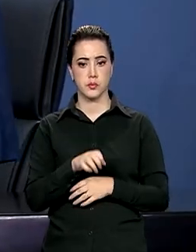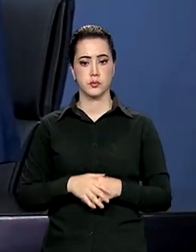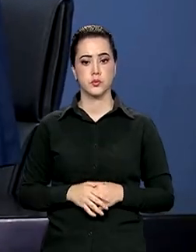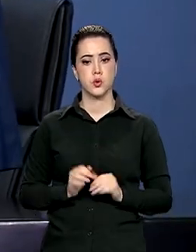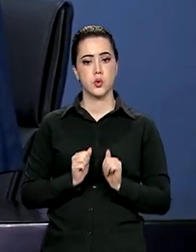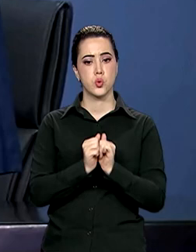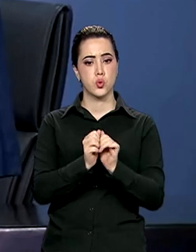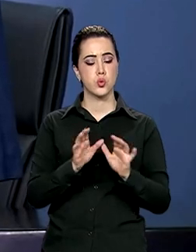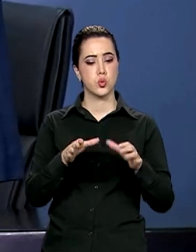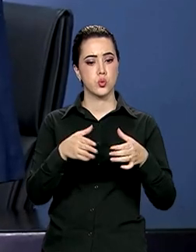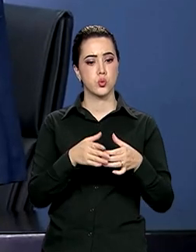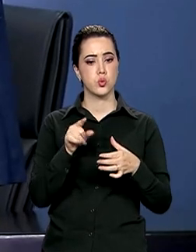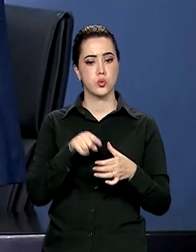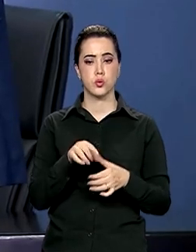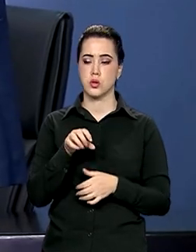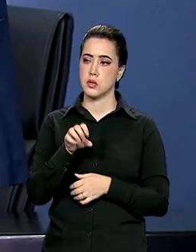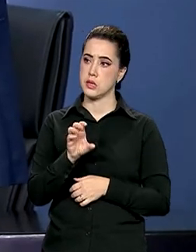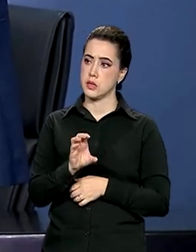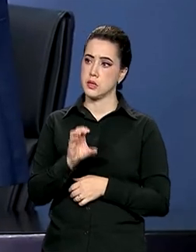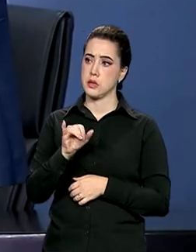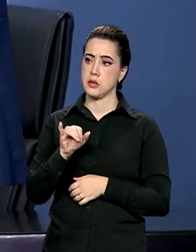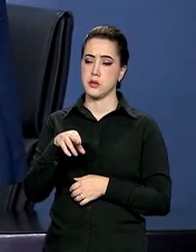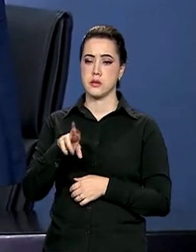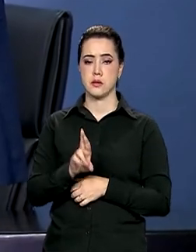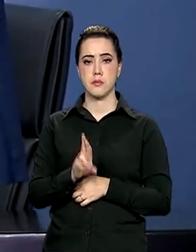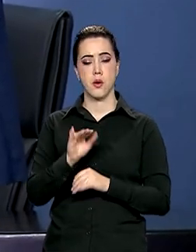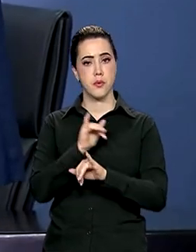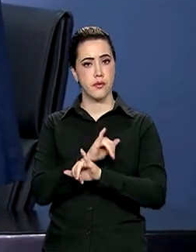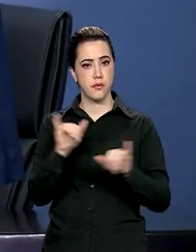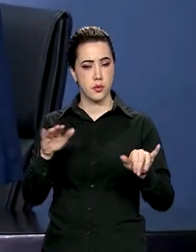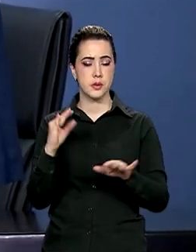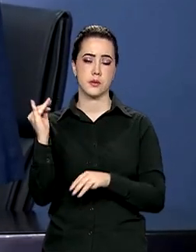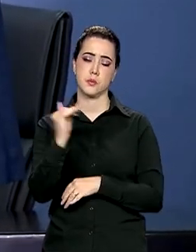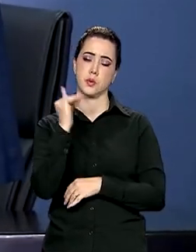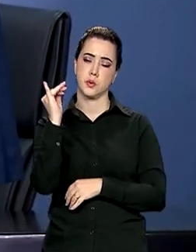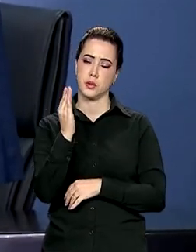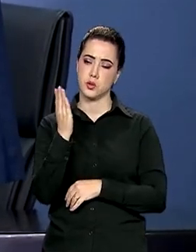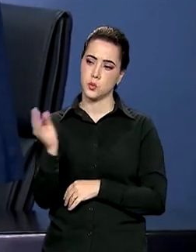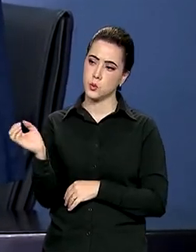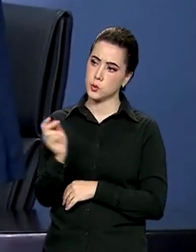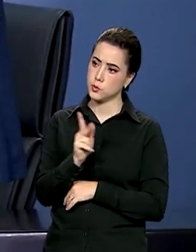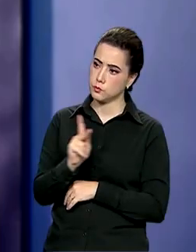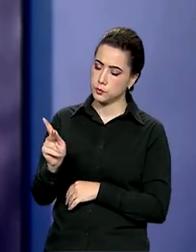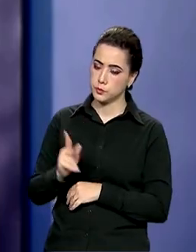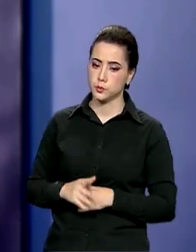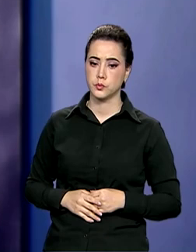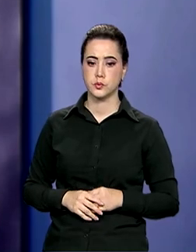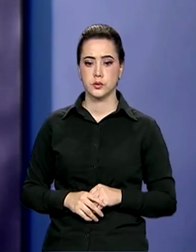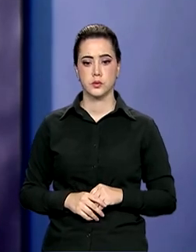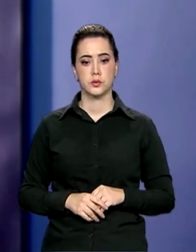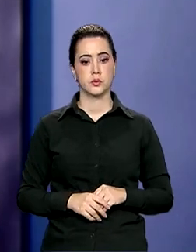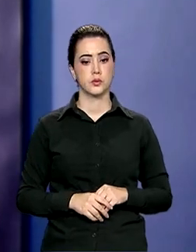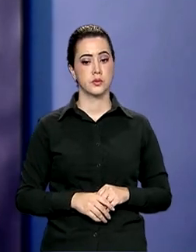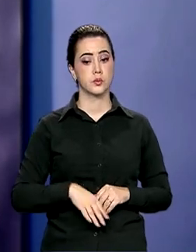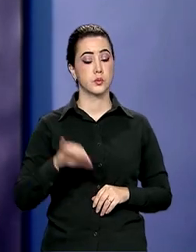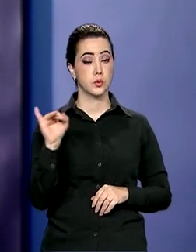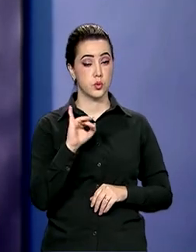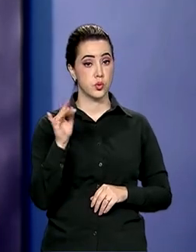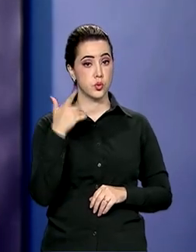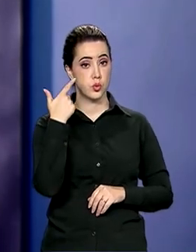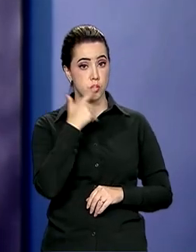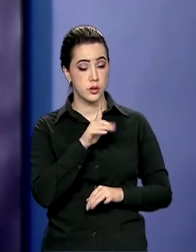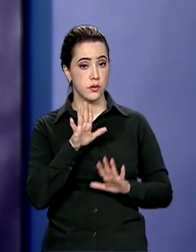o comando, Simar Azeredo Pereira passou uma informação relevante para o novo presidente. O Instituto conseguiu